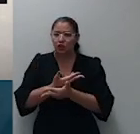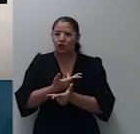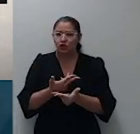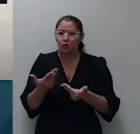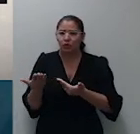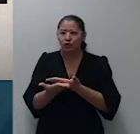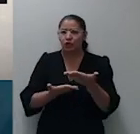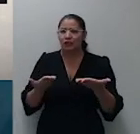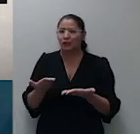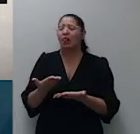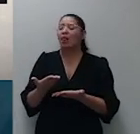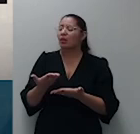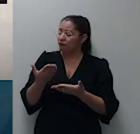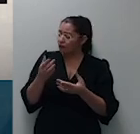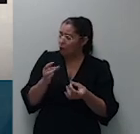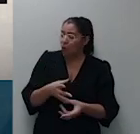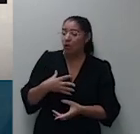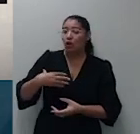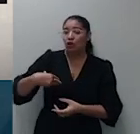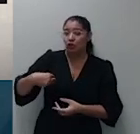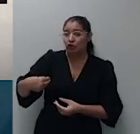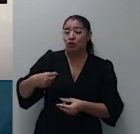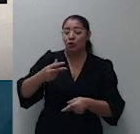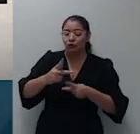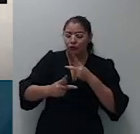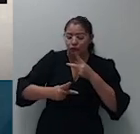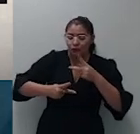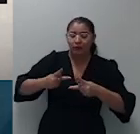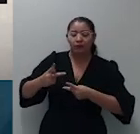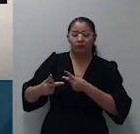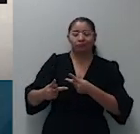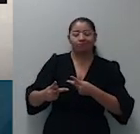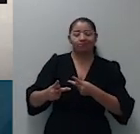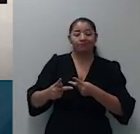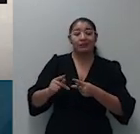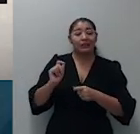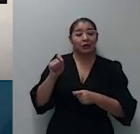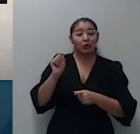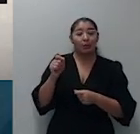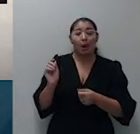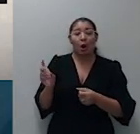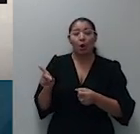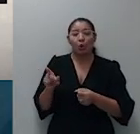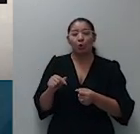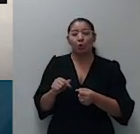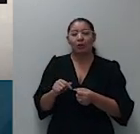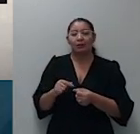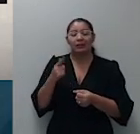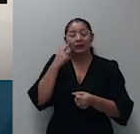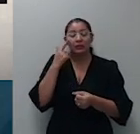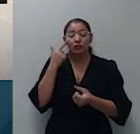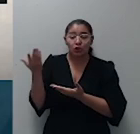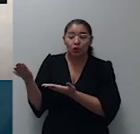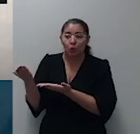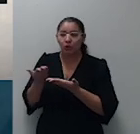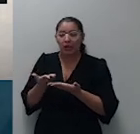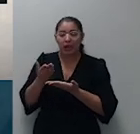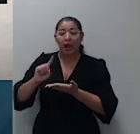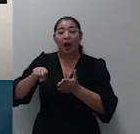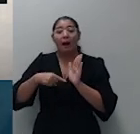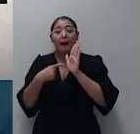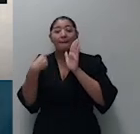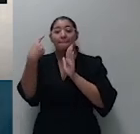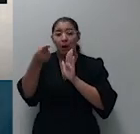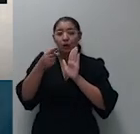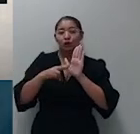em herança ressalto-se de início que embora os causídicos tenham sido contratados após a apresentação do plano de partilha é